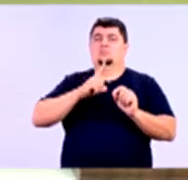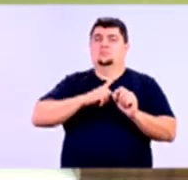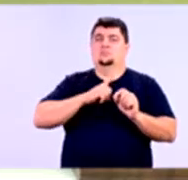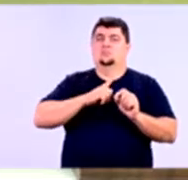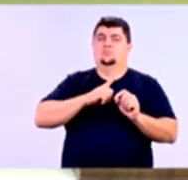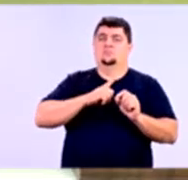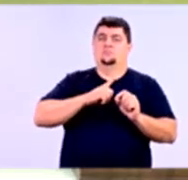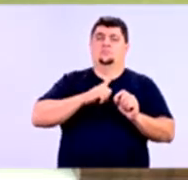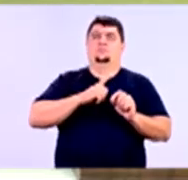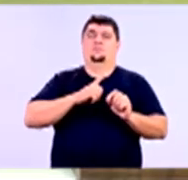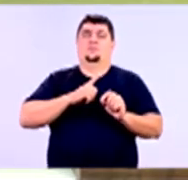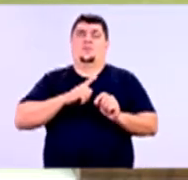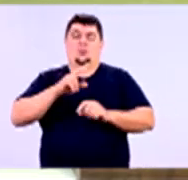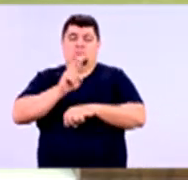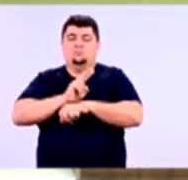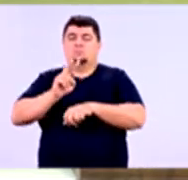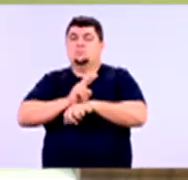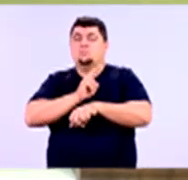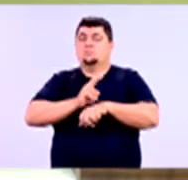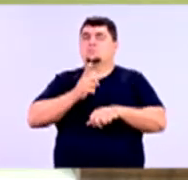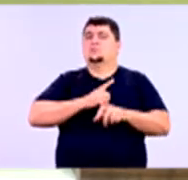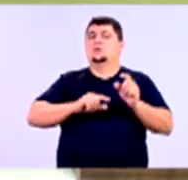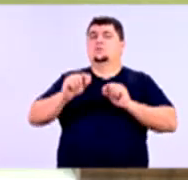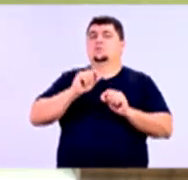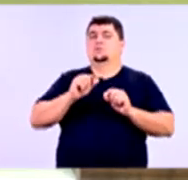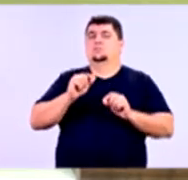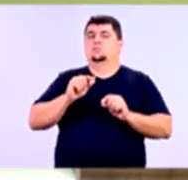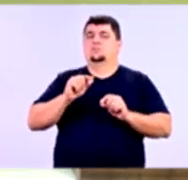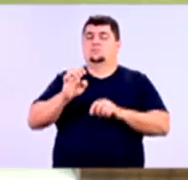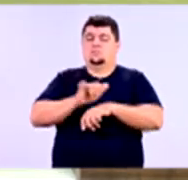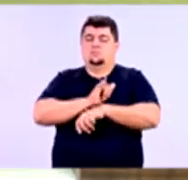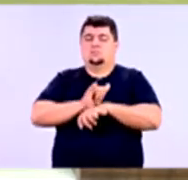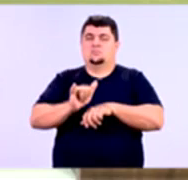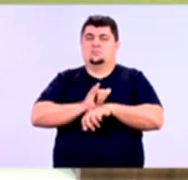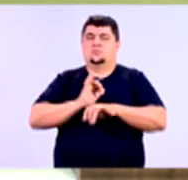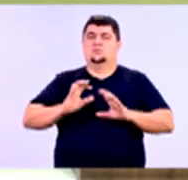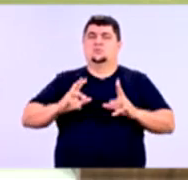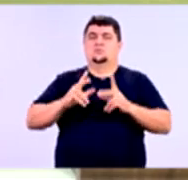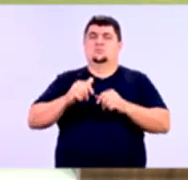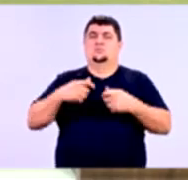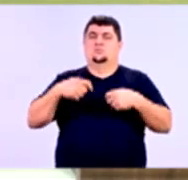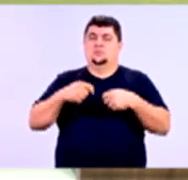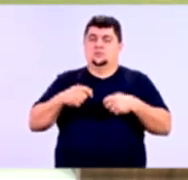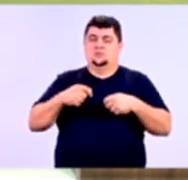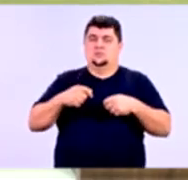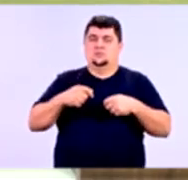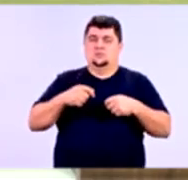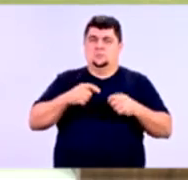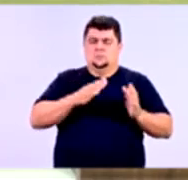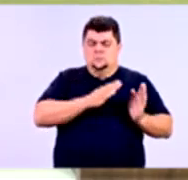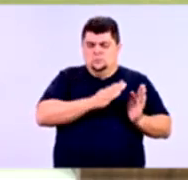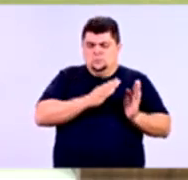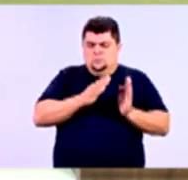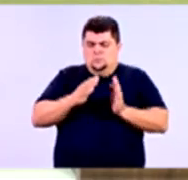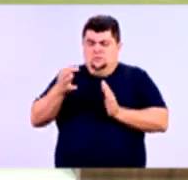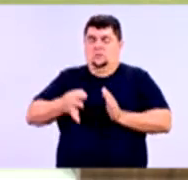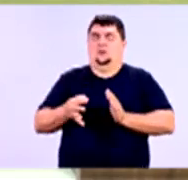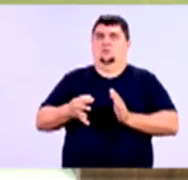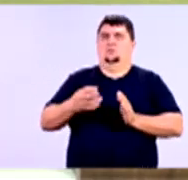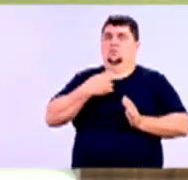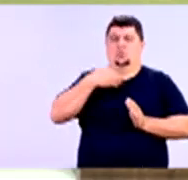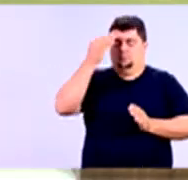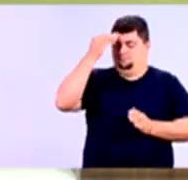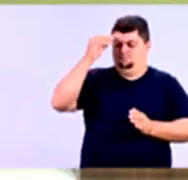monitoramento, a estratégia como um todo, ela deve ser seguida à risca. Caso você